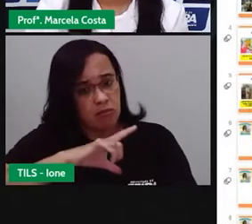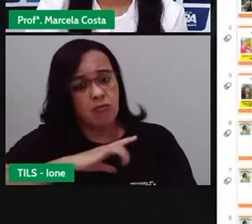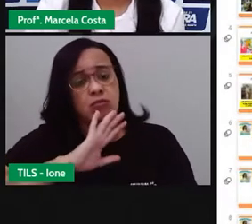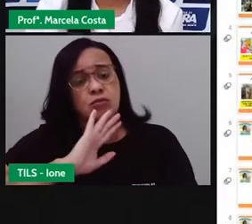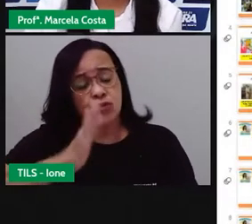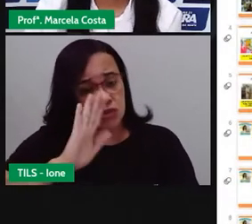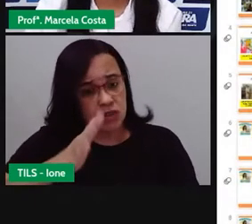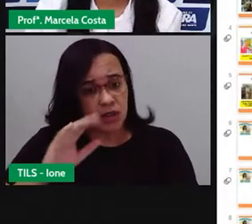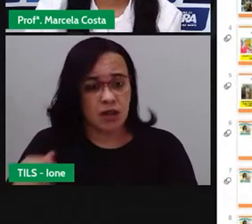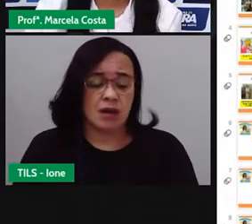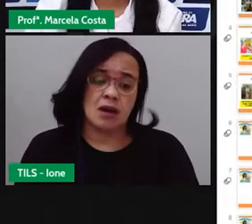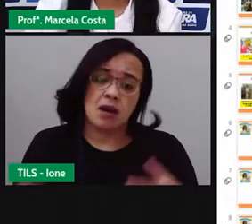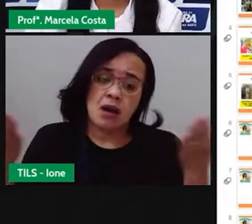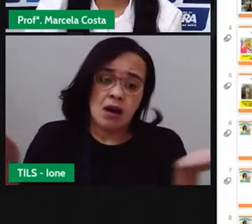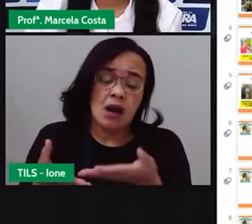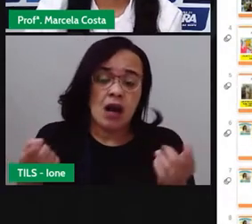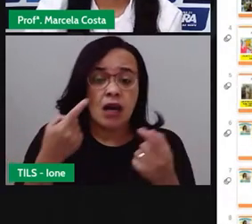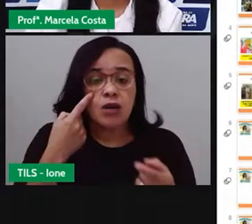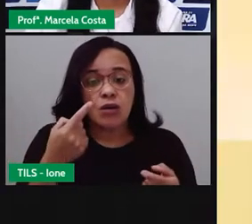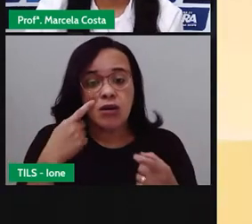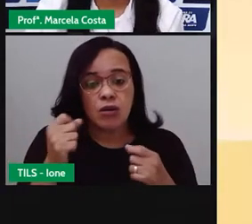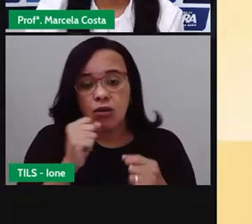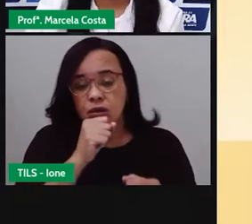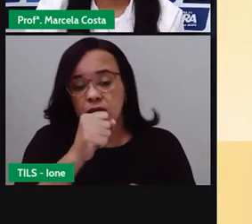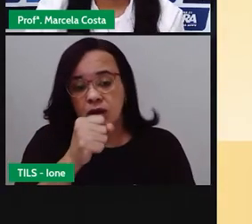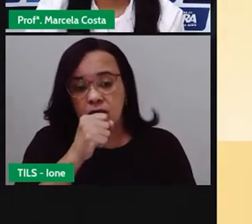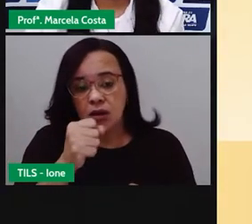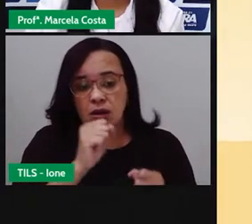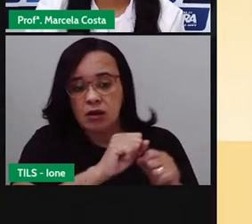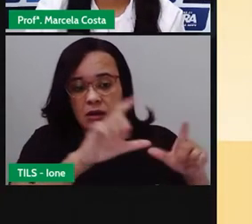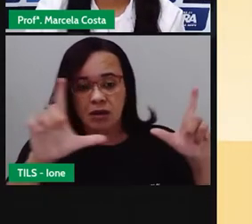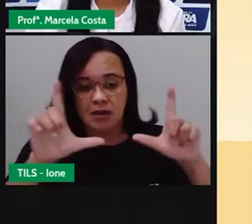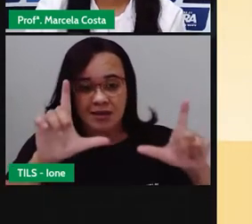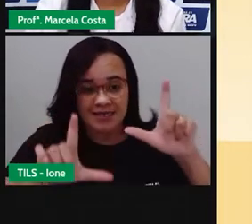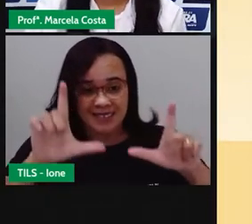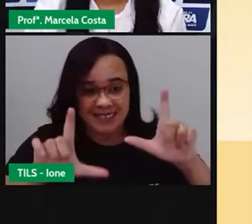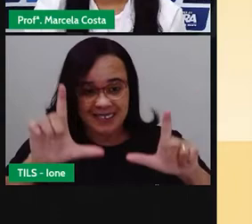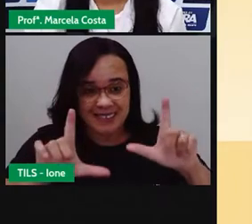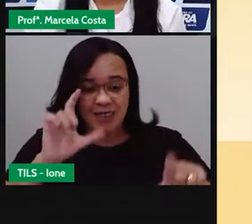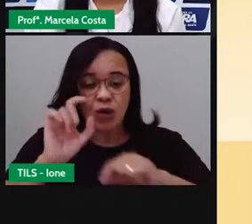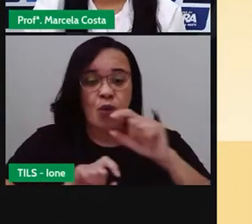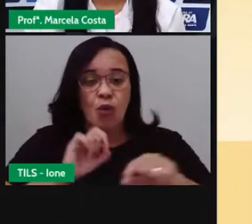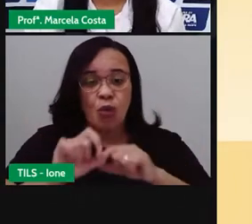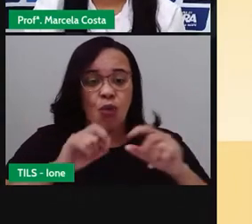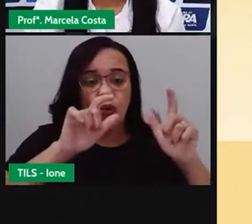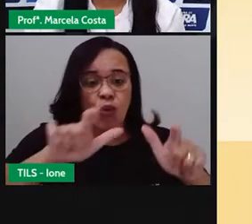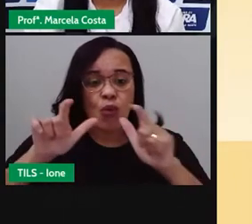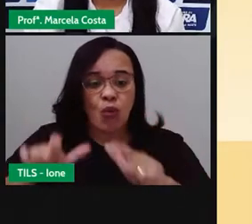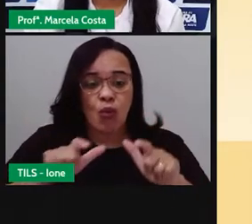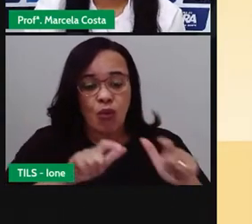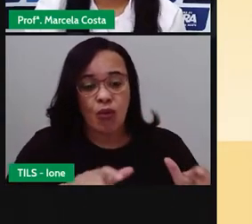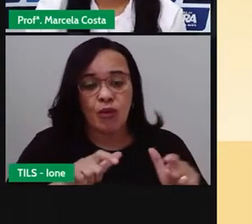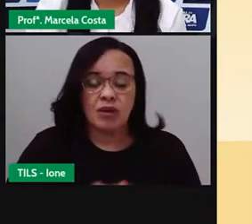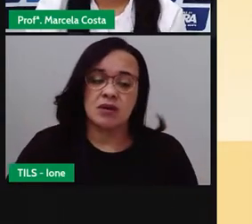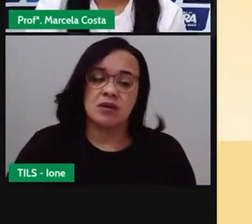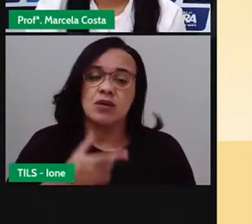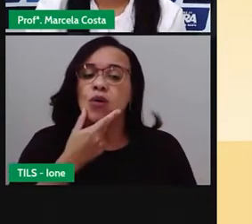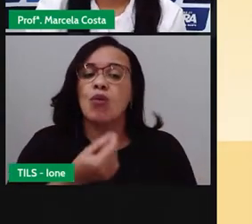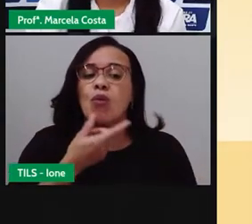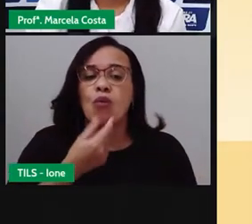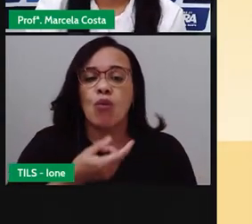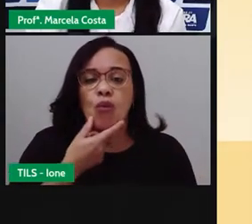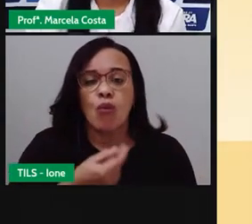Então, vamos ver agora nessa reportagem que dificuldades são essas. Então, esse aqui é o blog do Joio de